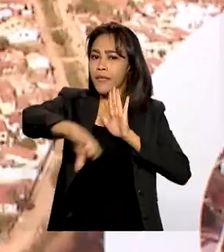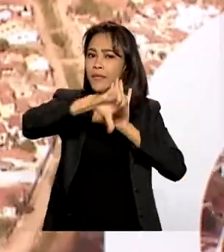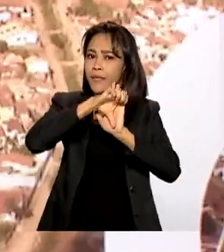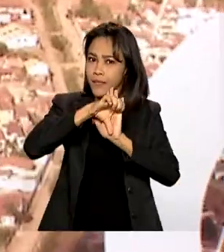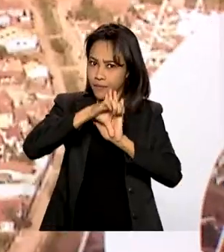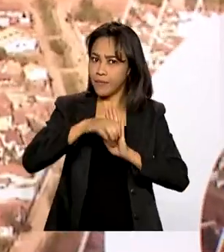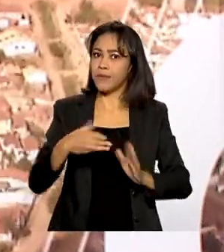nas fronteiras.